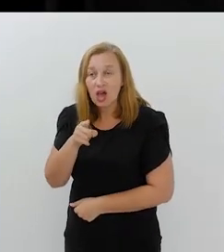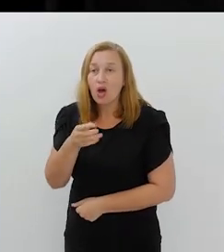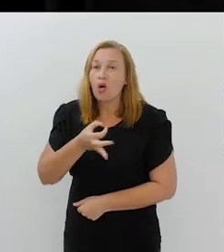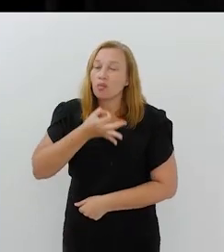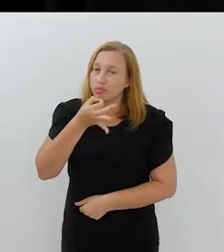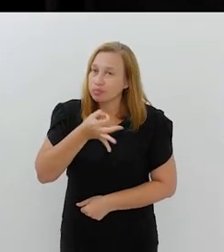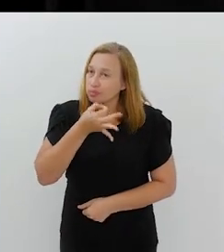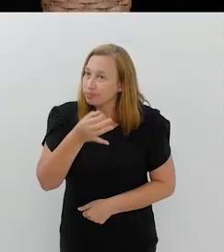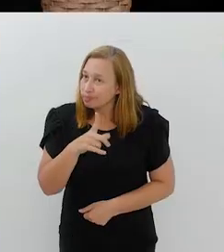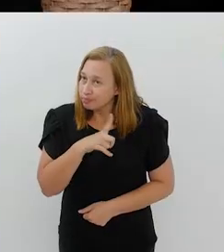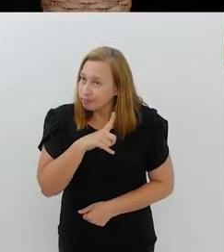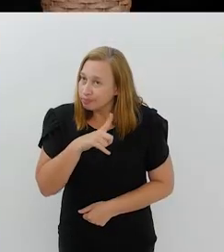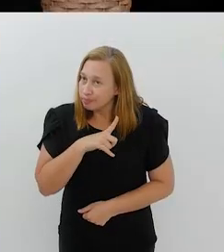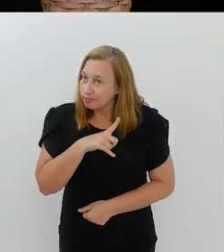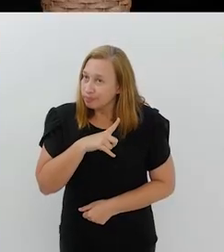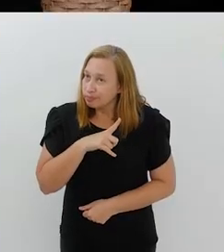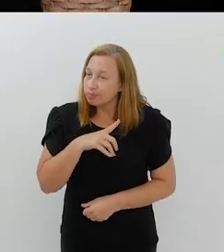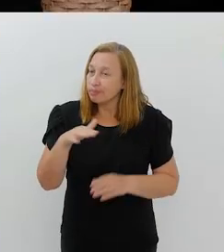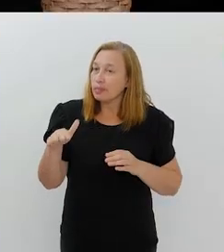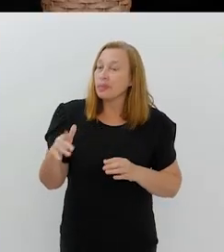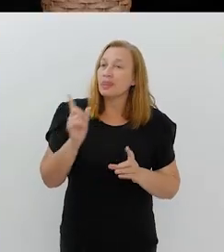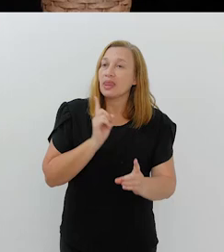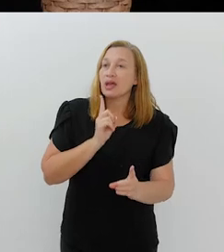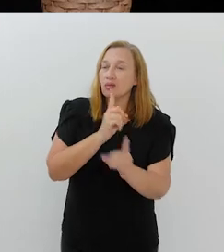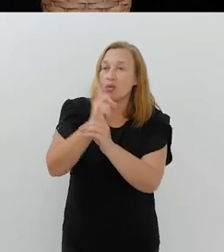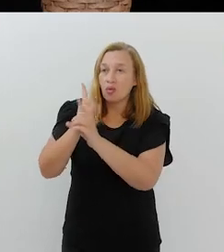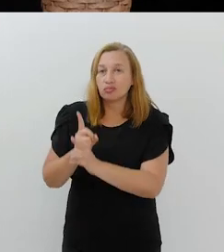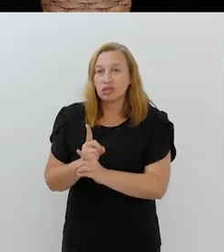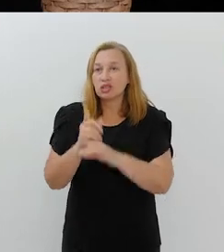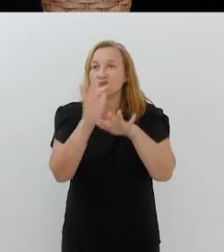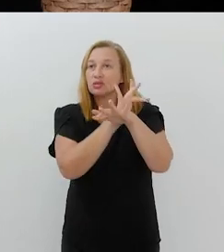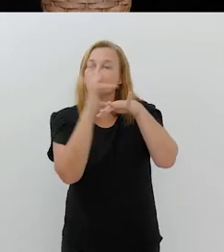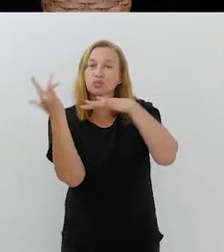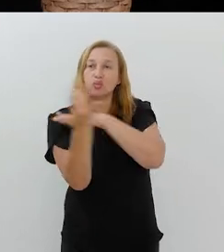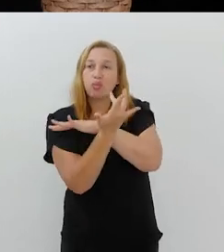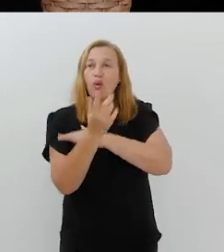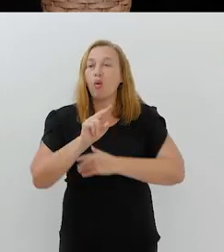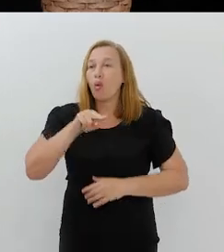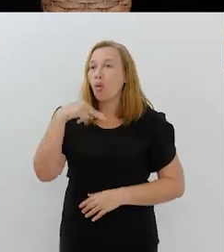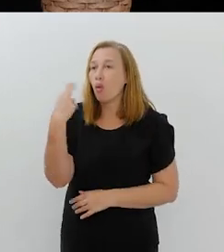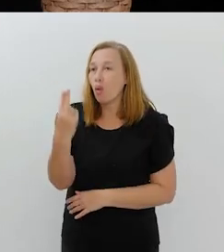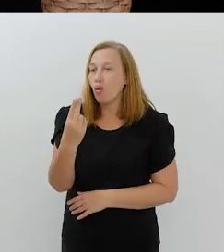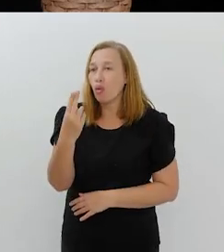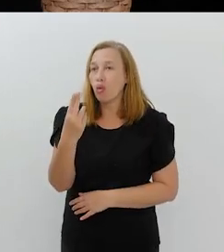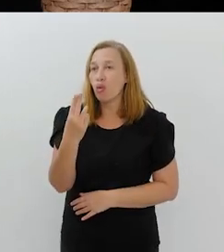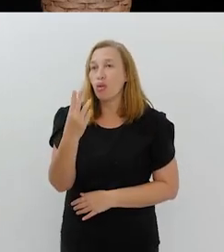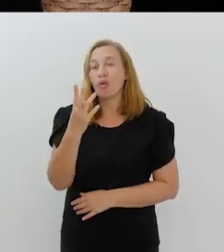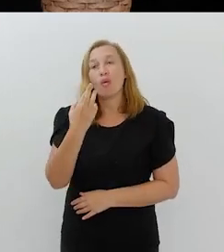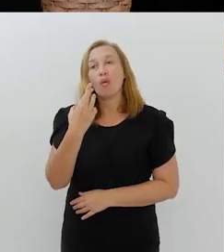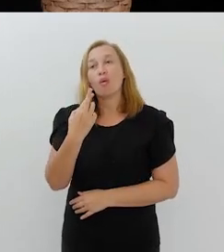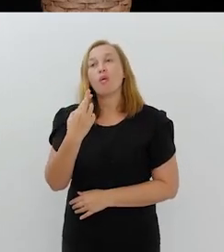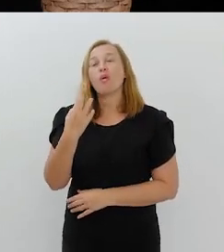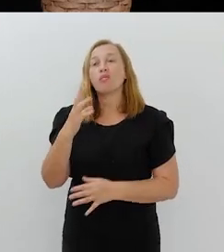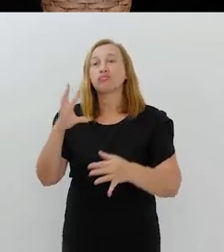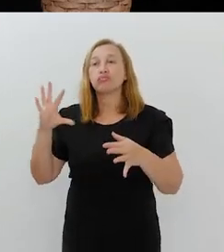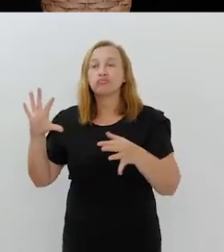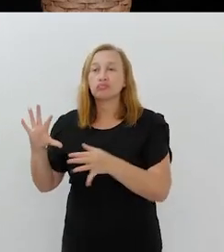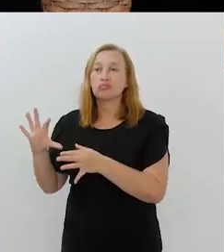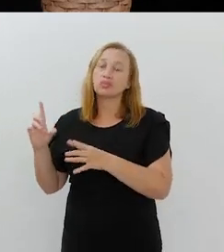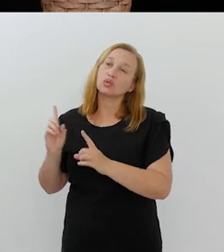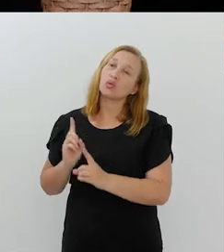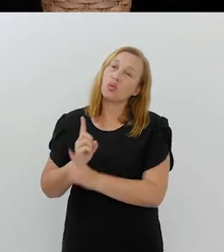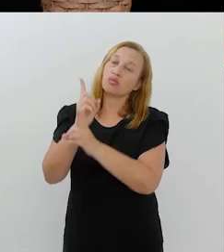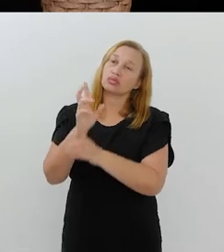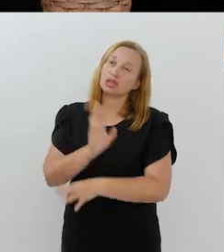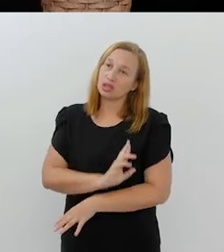por estar conosco. E você que tem alguma sugestão, nos encontre nas redes sociais ou